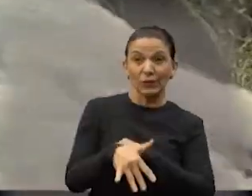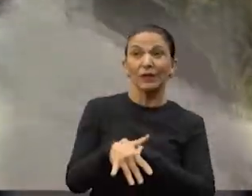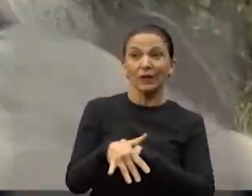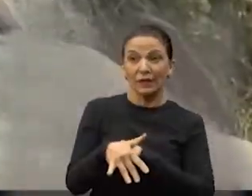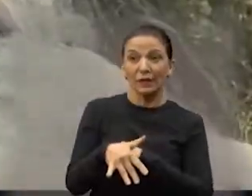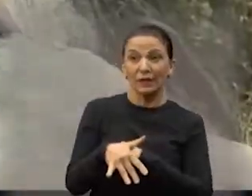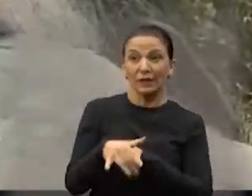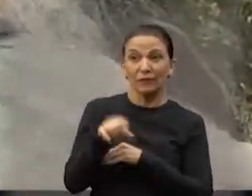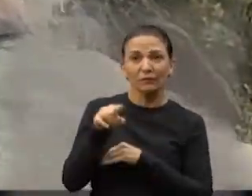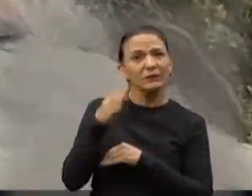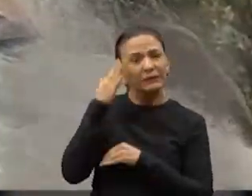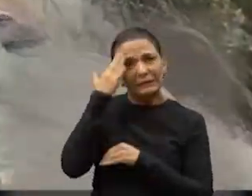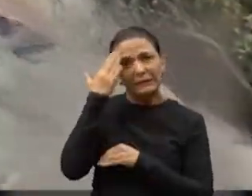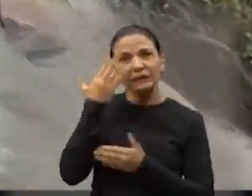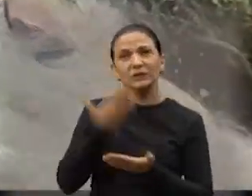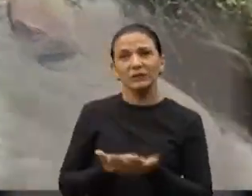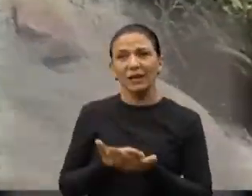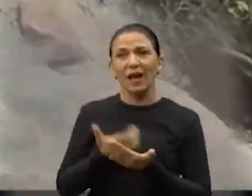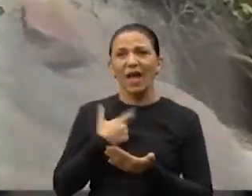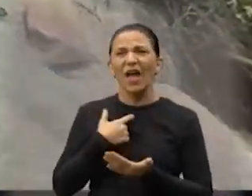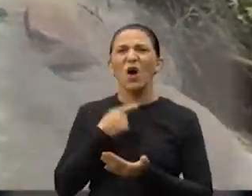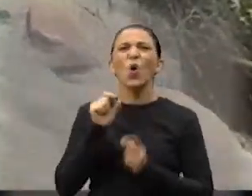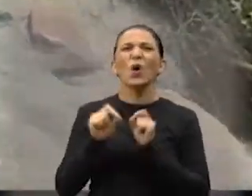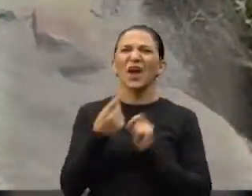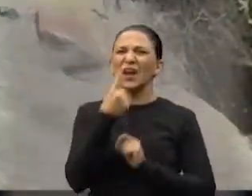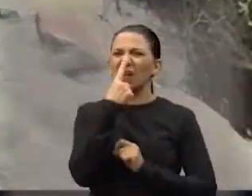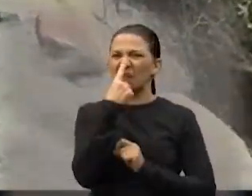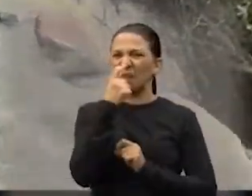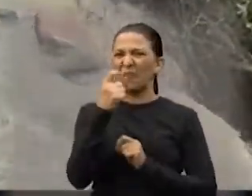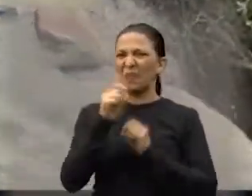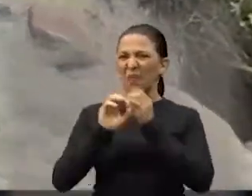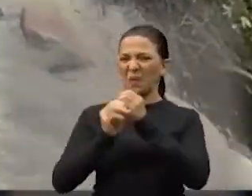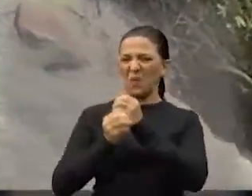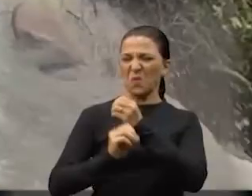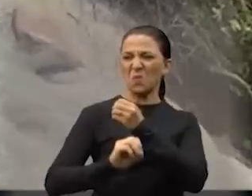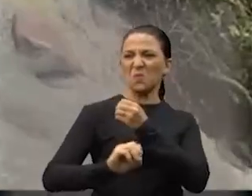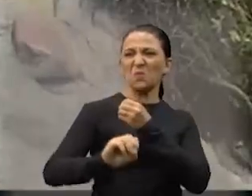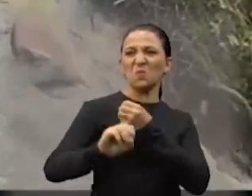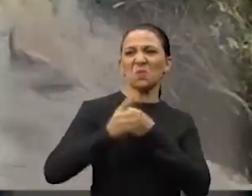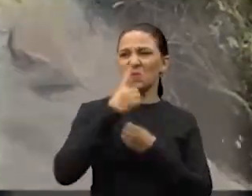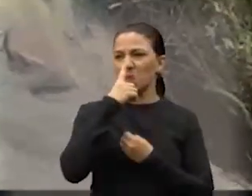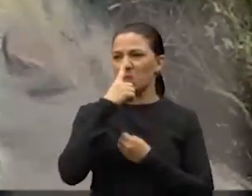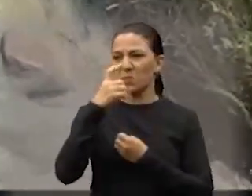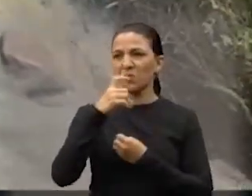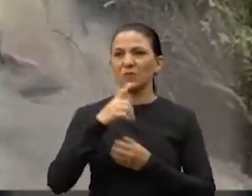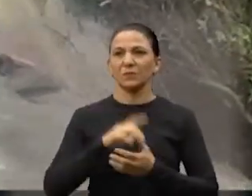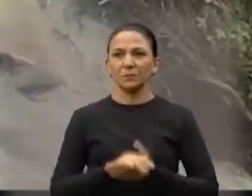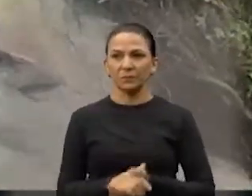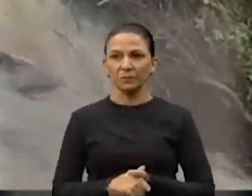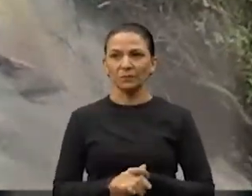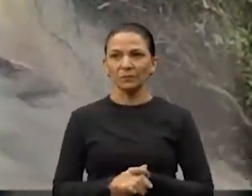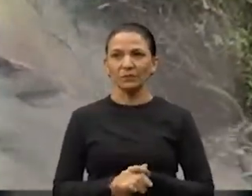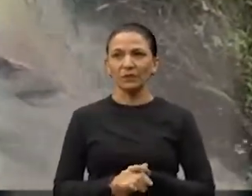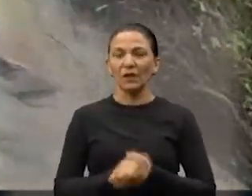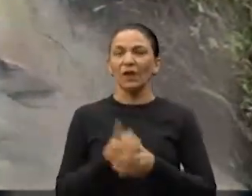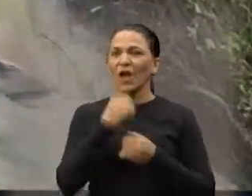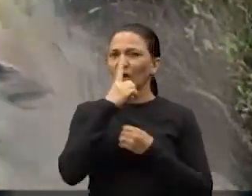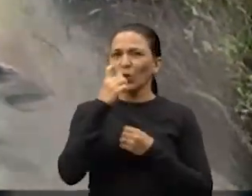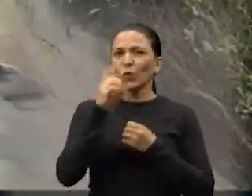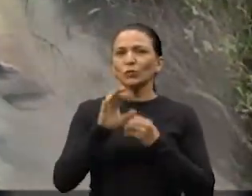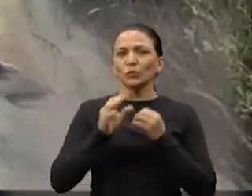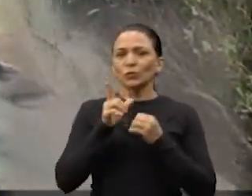acredite ou não, isso aqui é esgoto. Esgoto, esgoto, esgoto. Lançado aqui no Rio do Ouro, né?